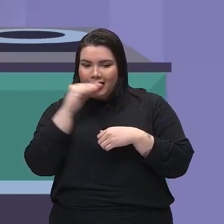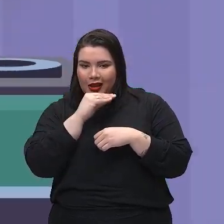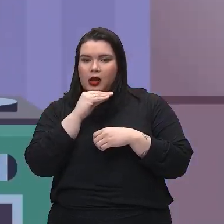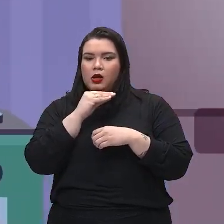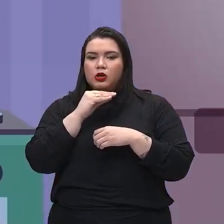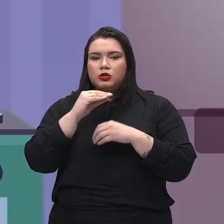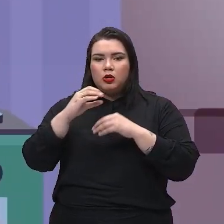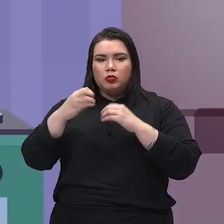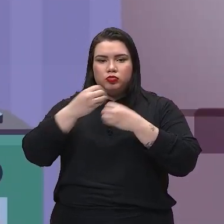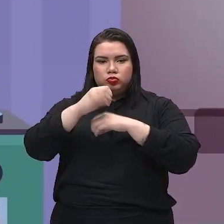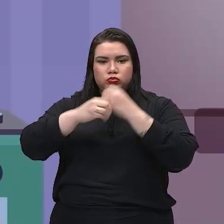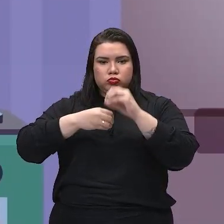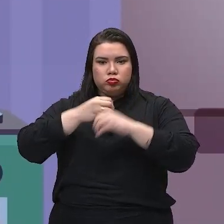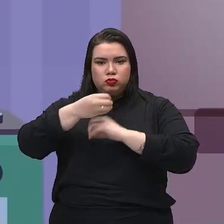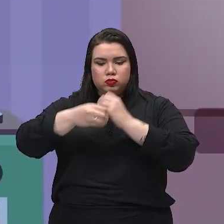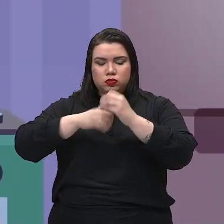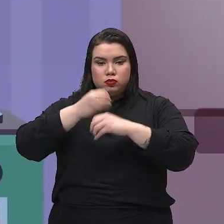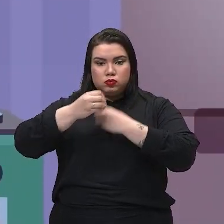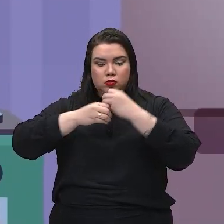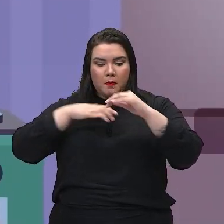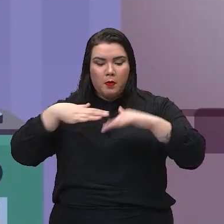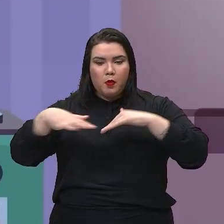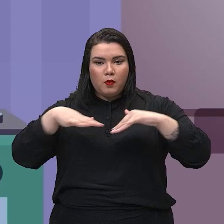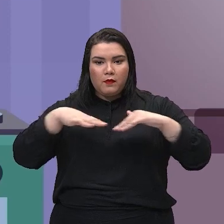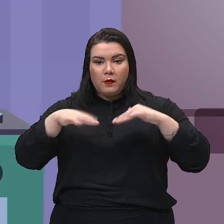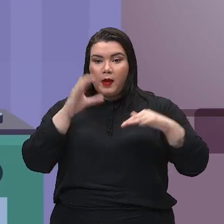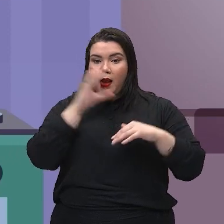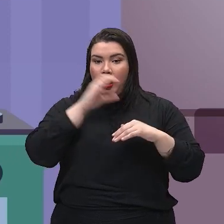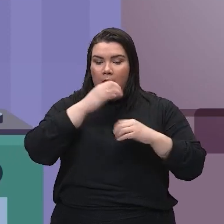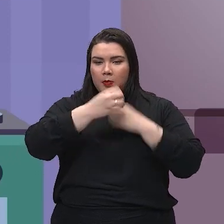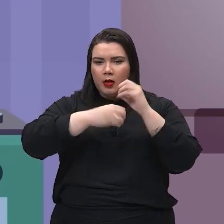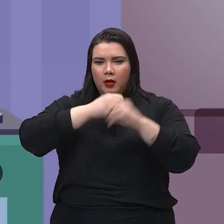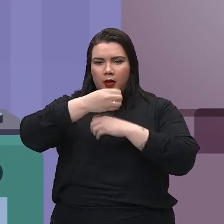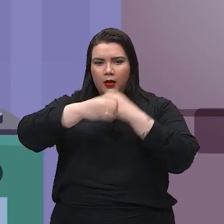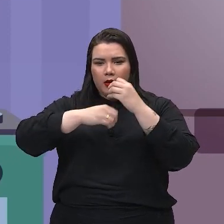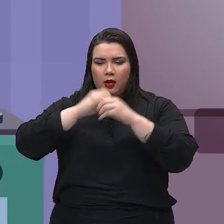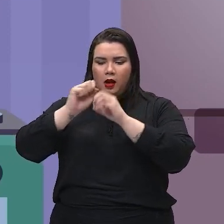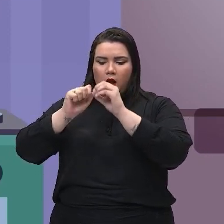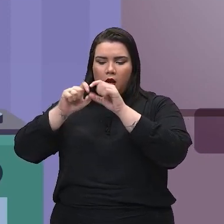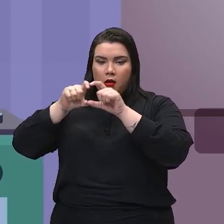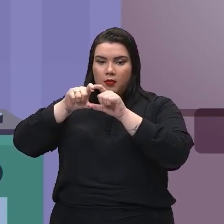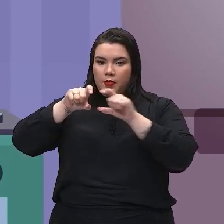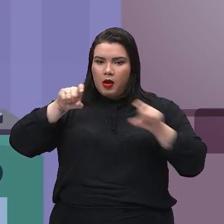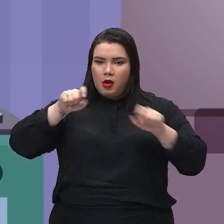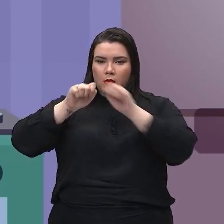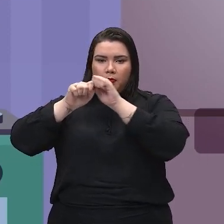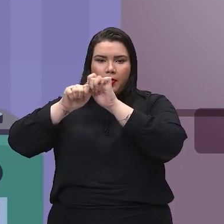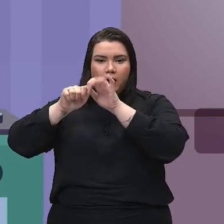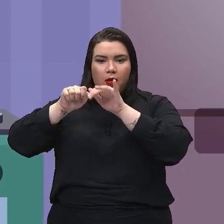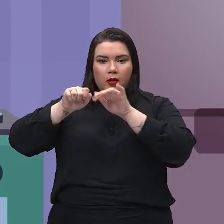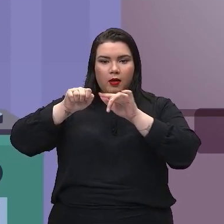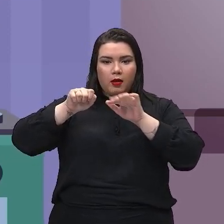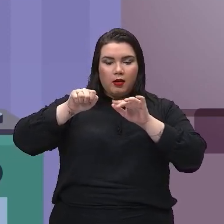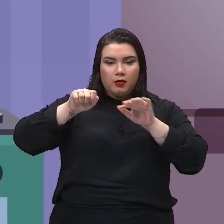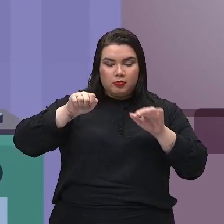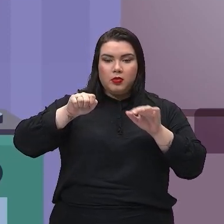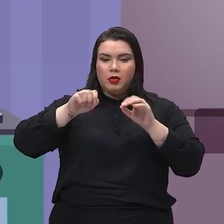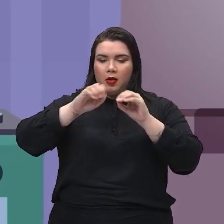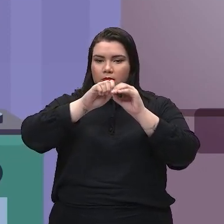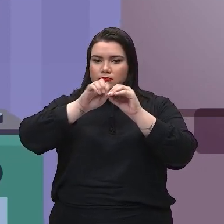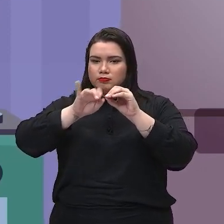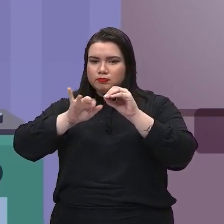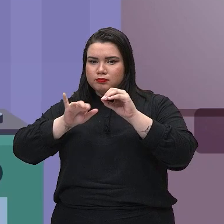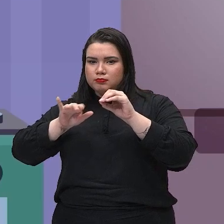né? Eles começam a se agitar e começam a percorrer toda a barra até chegar à mão aí do nosso